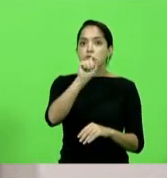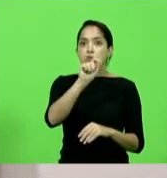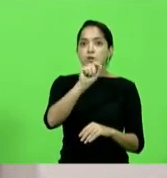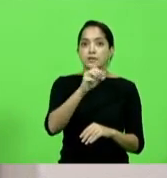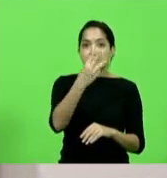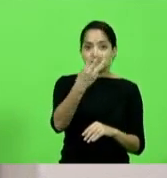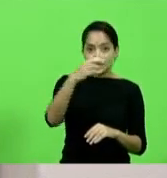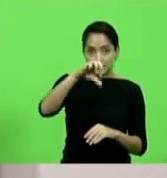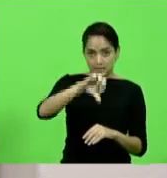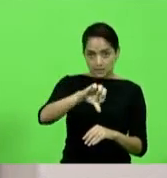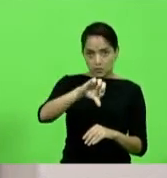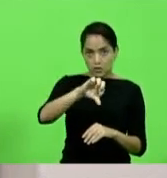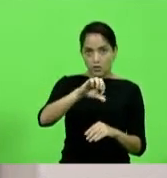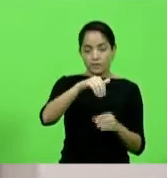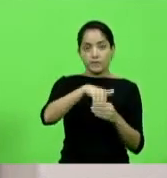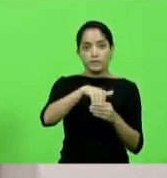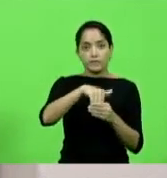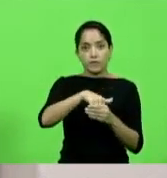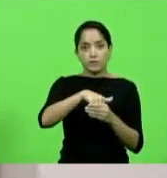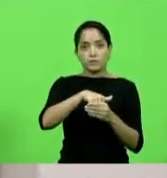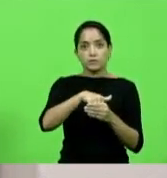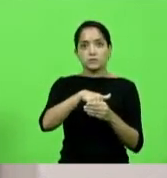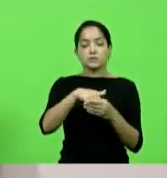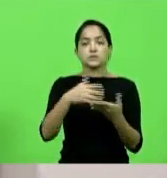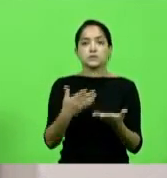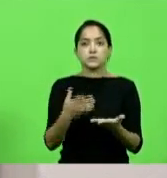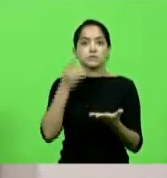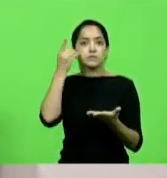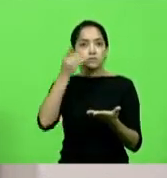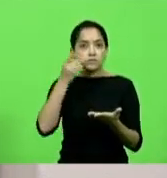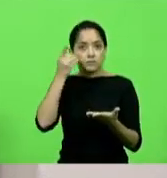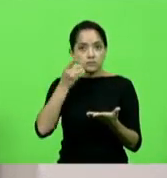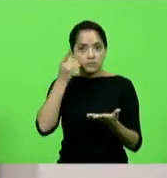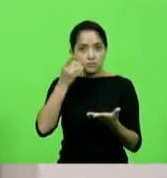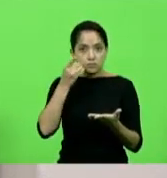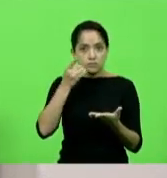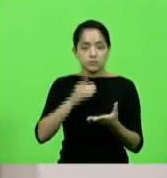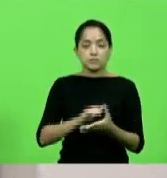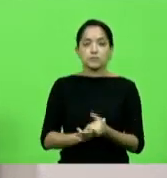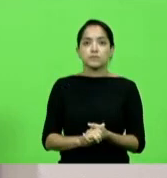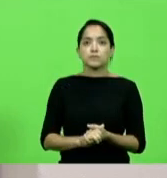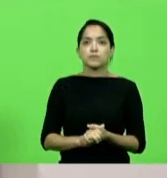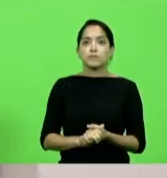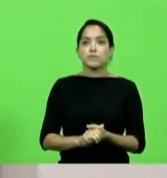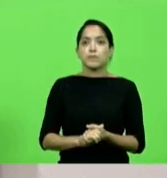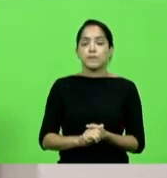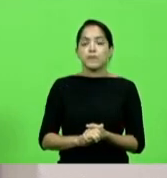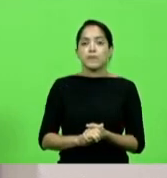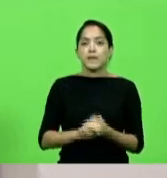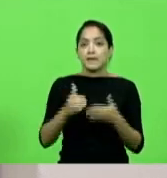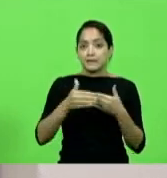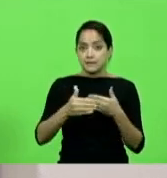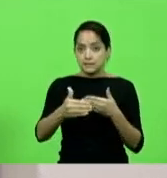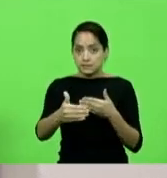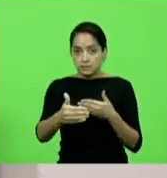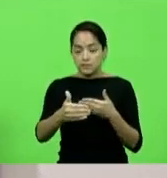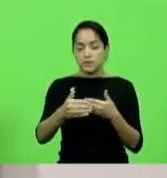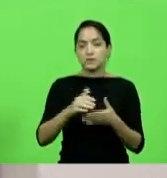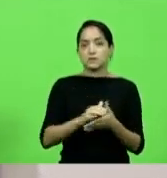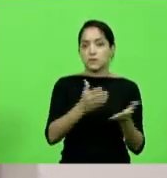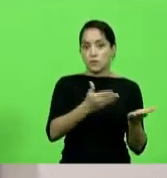votos os senhores deputados constantes da chapa supracitada. Na sequência, o senhor presidente